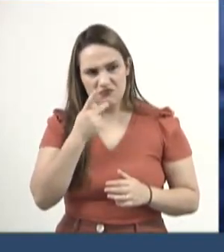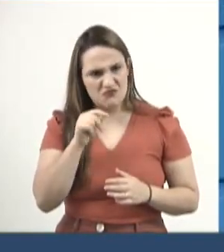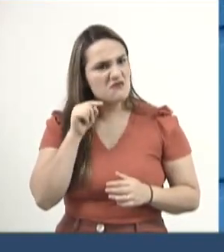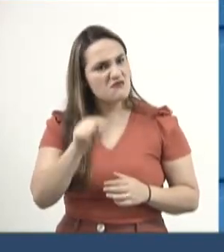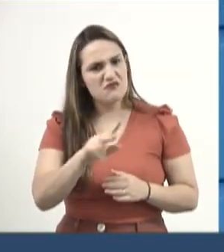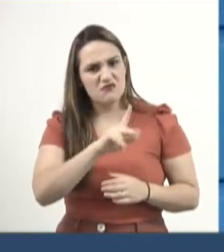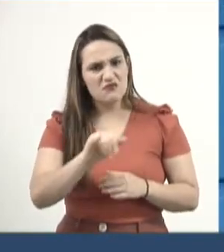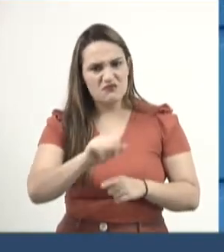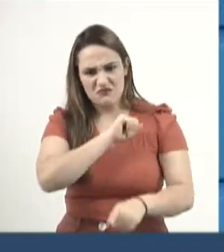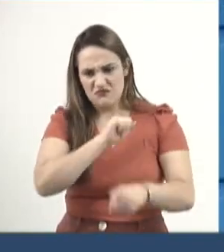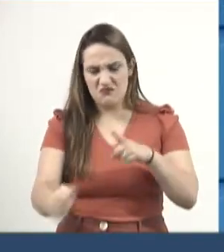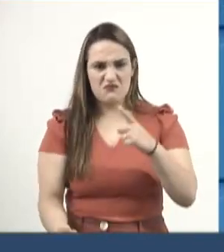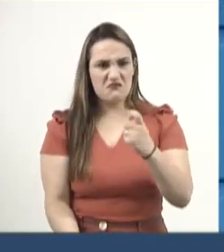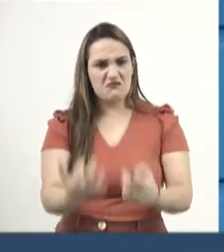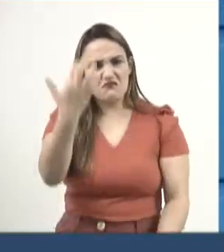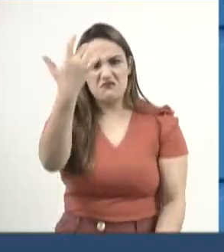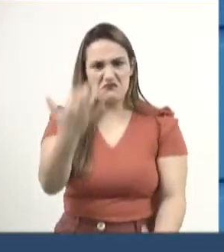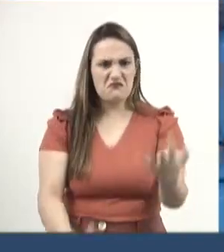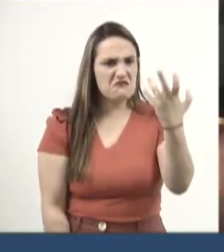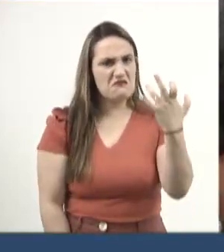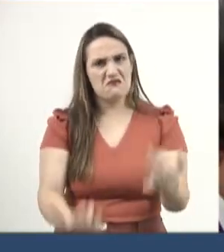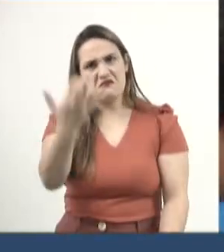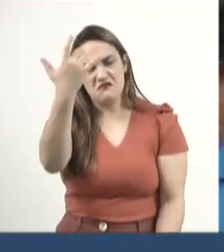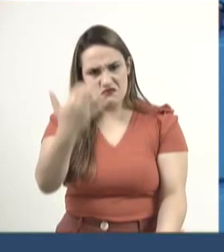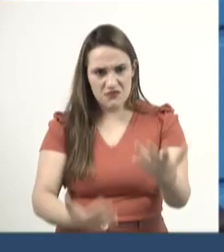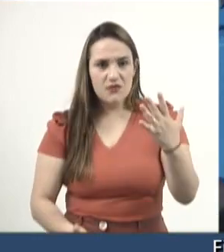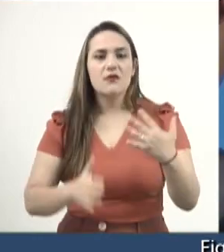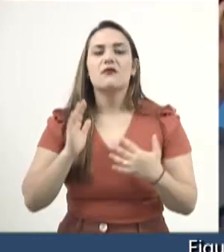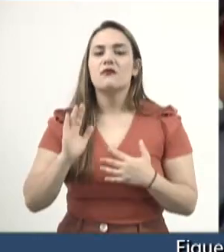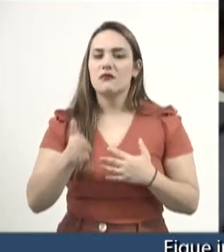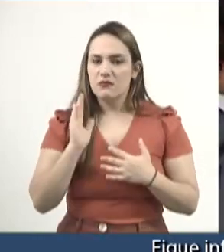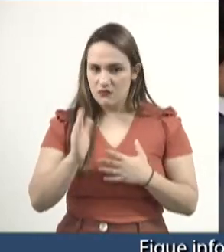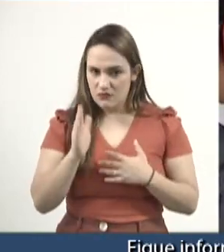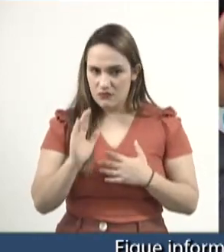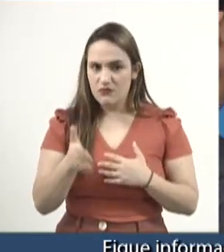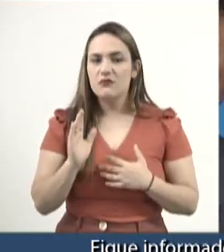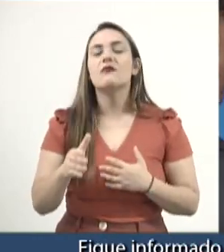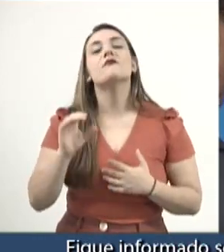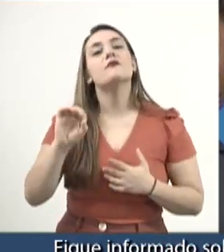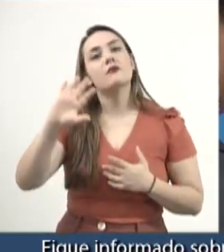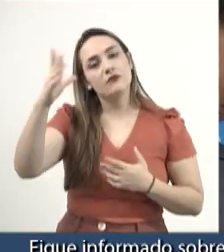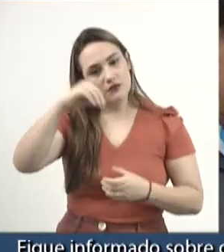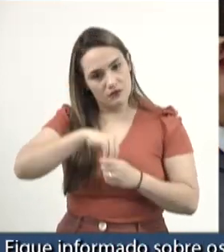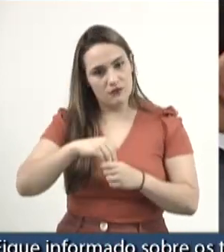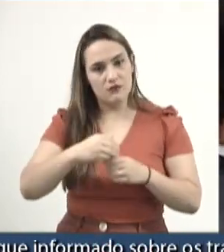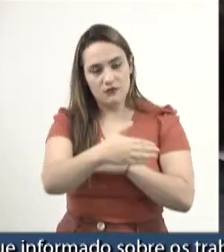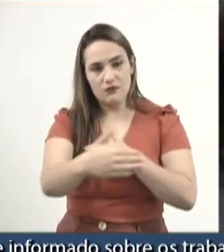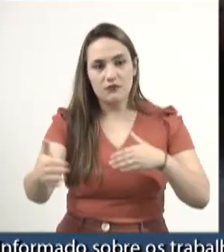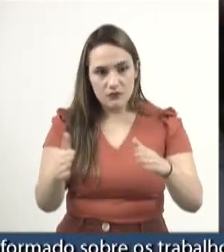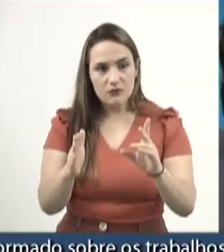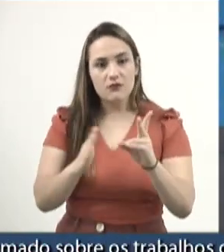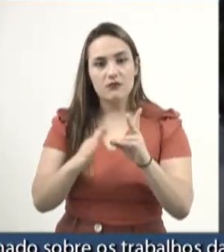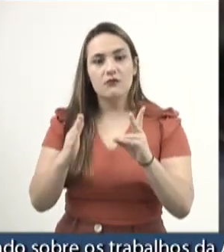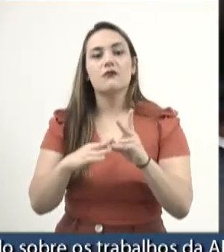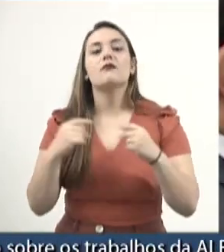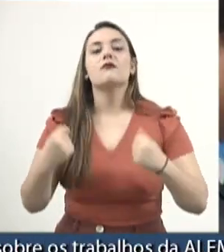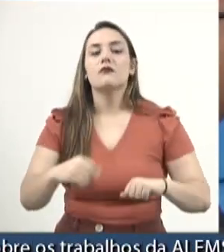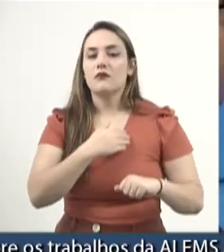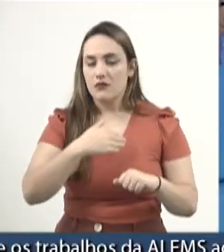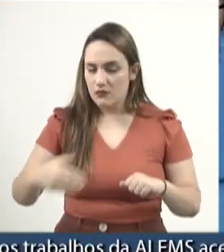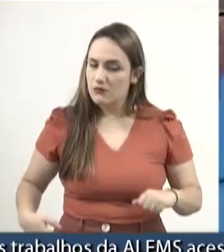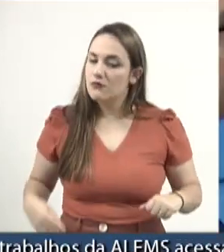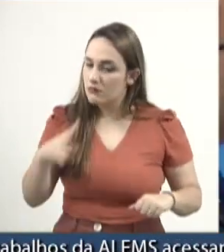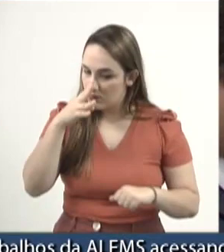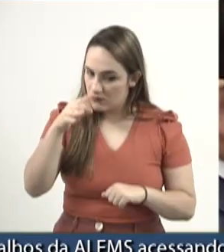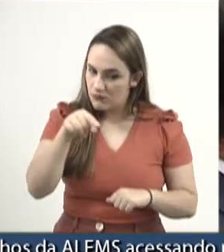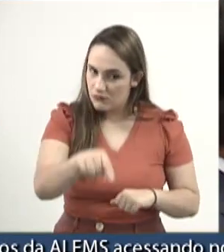na Inquisição. Então, essas ameaças vêm acontecendo dentro desses territórios e é necessária uma intervenção do Estado, porque